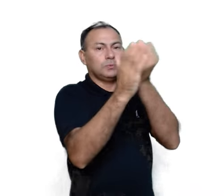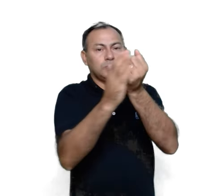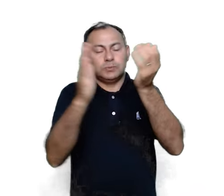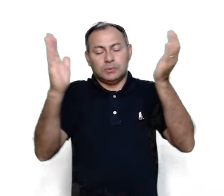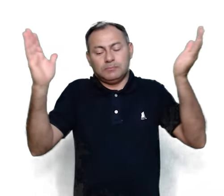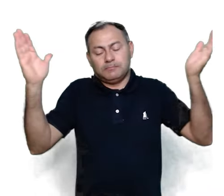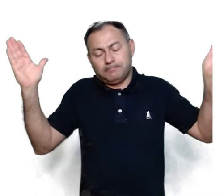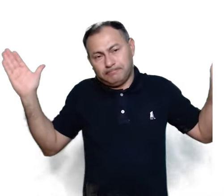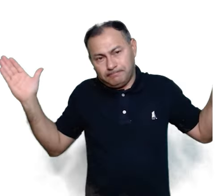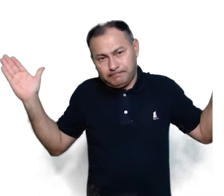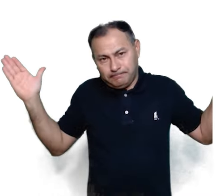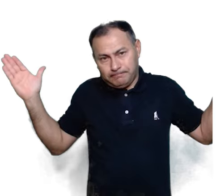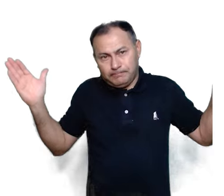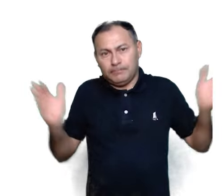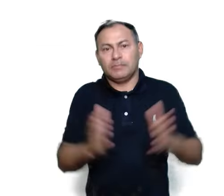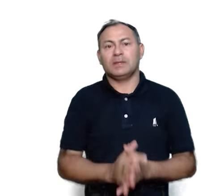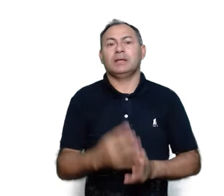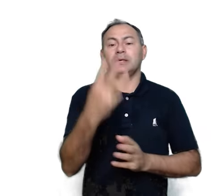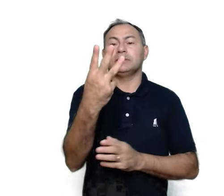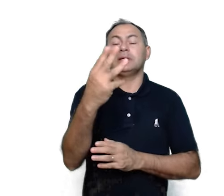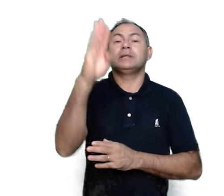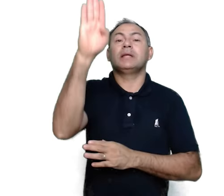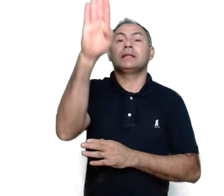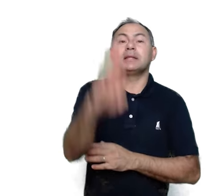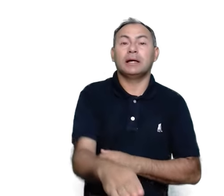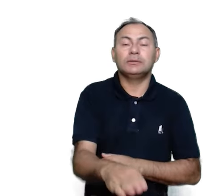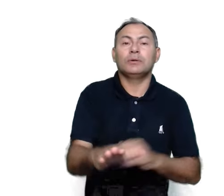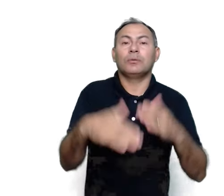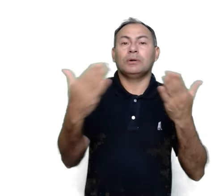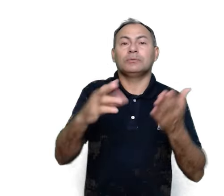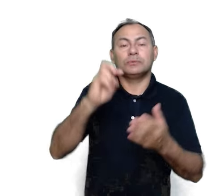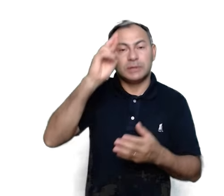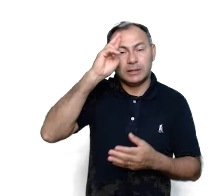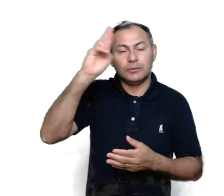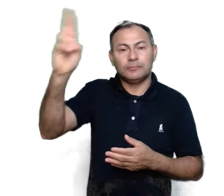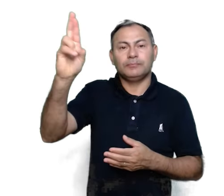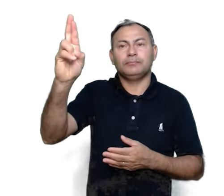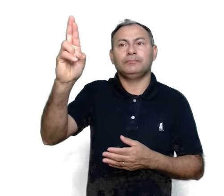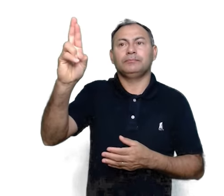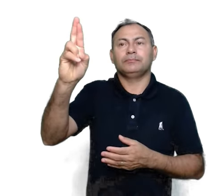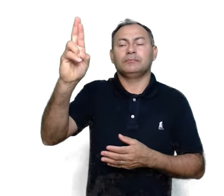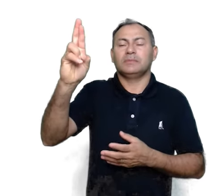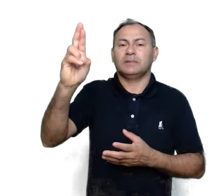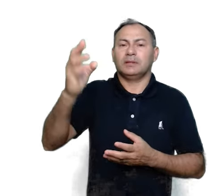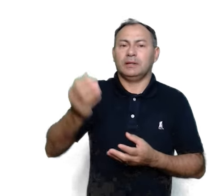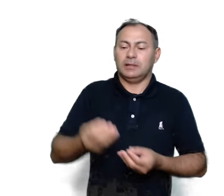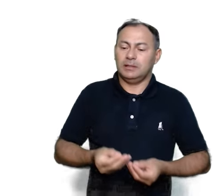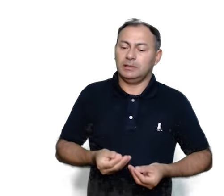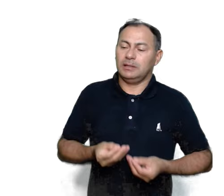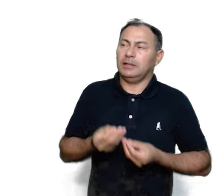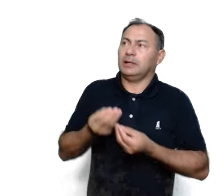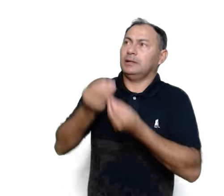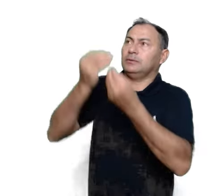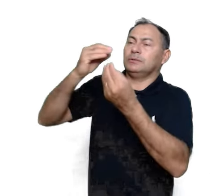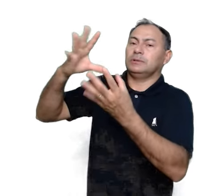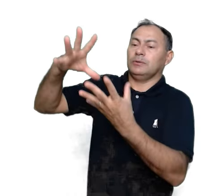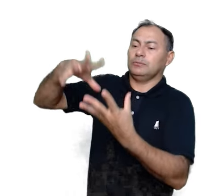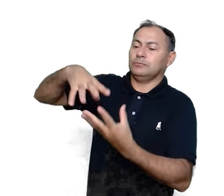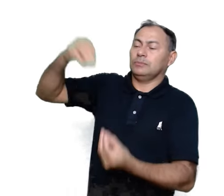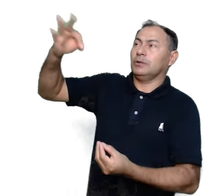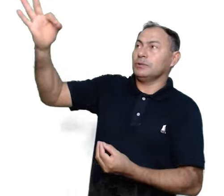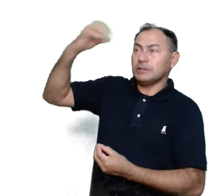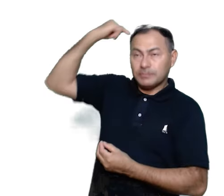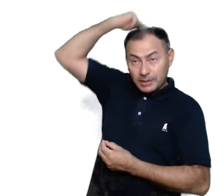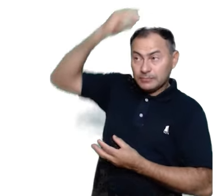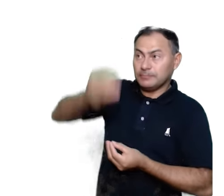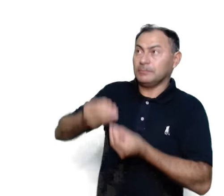a sua crucifixão. E às três da tarde, quando o Senhor, rendendo o seu Espírito ao